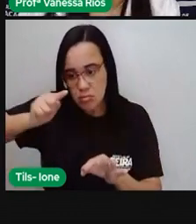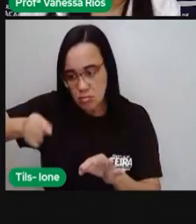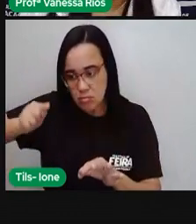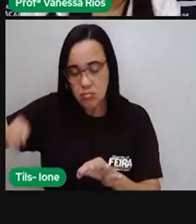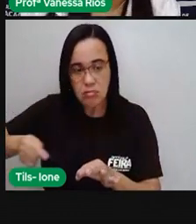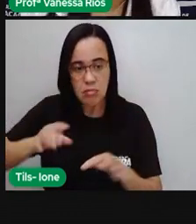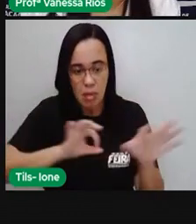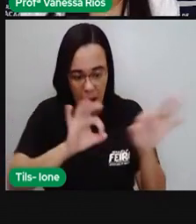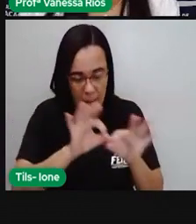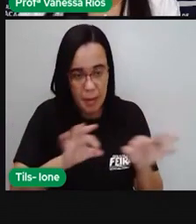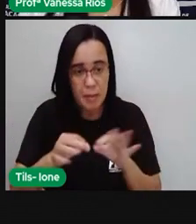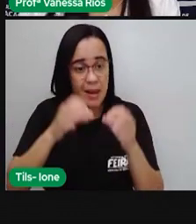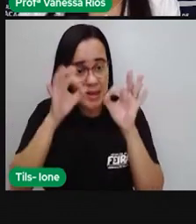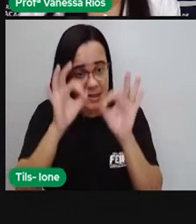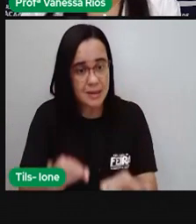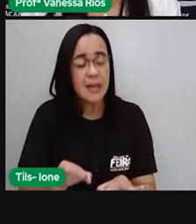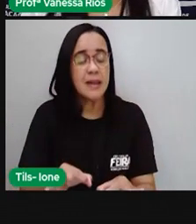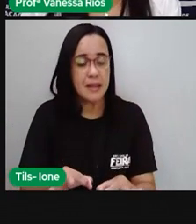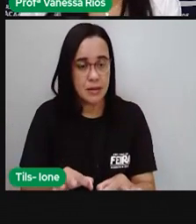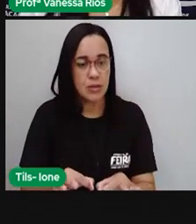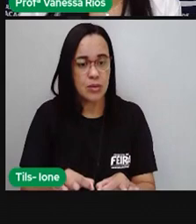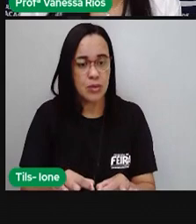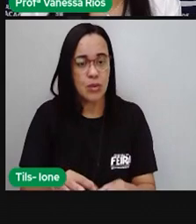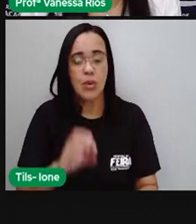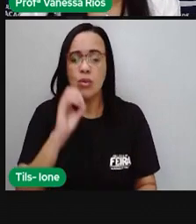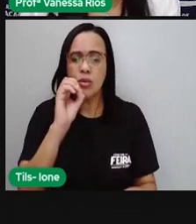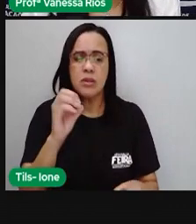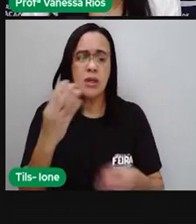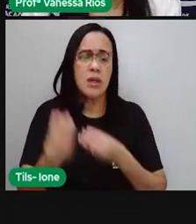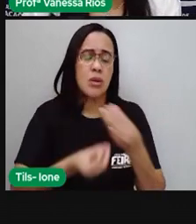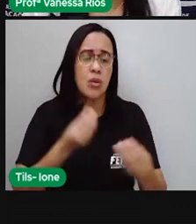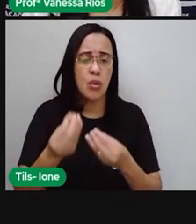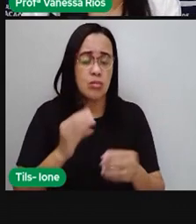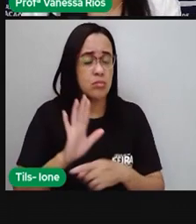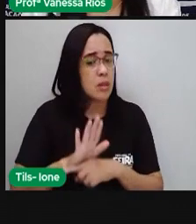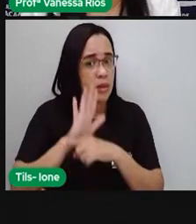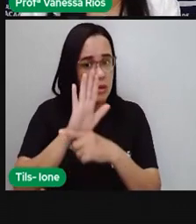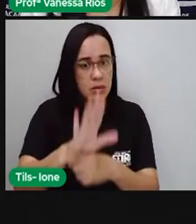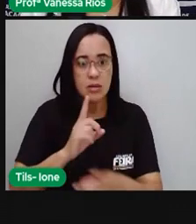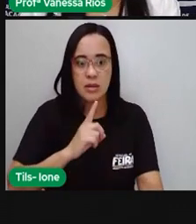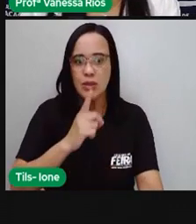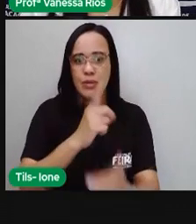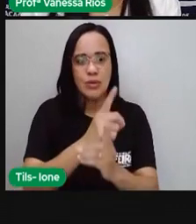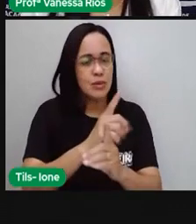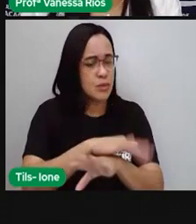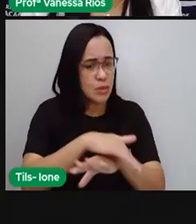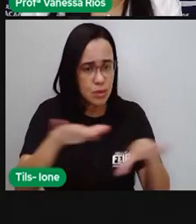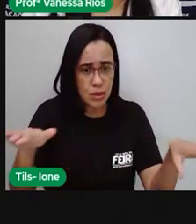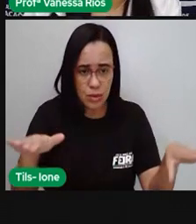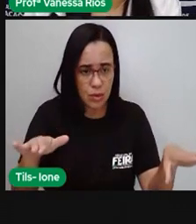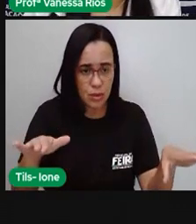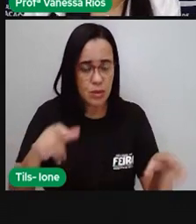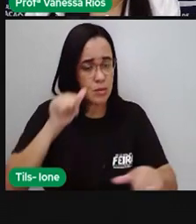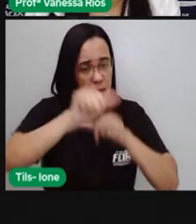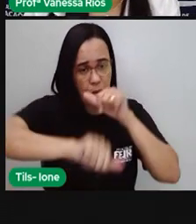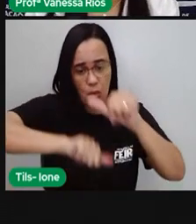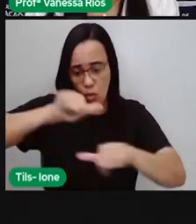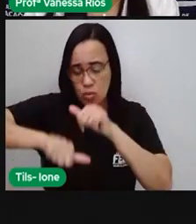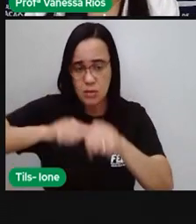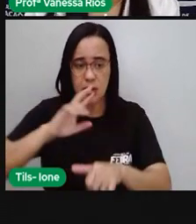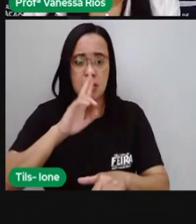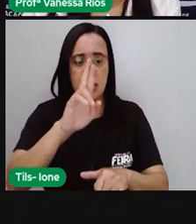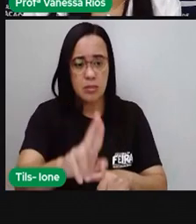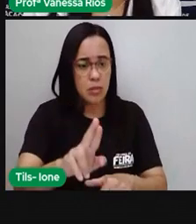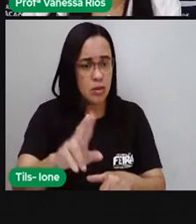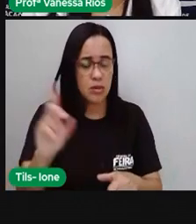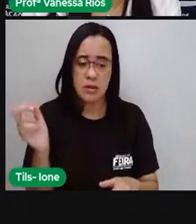fila certinha, né? O zero vai só lhe ajudar na localização, mas ele não vai interferir aí no resultado, porque